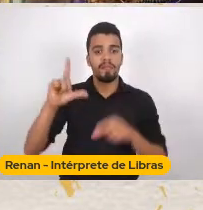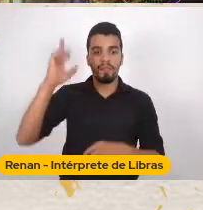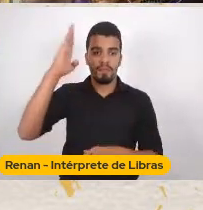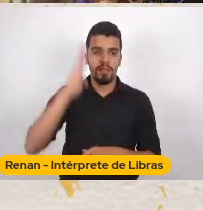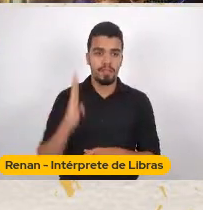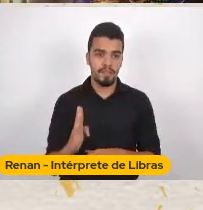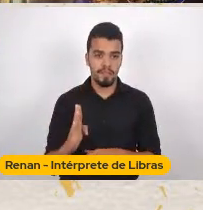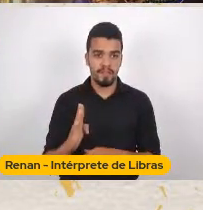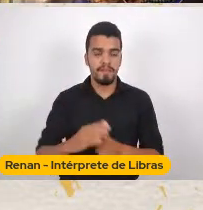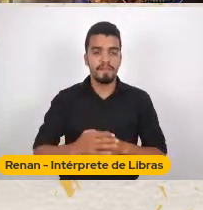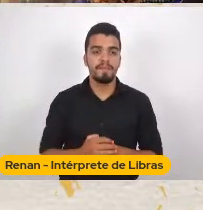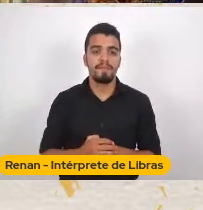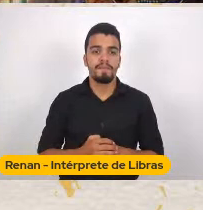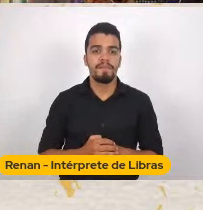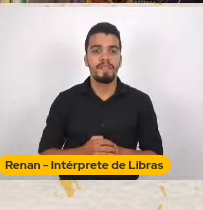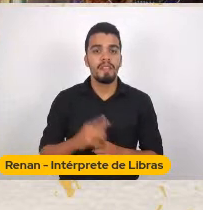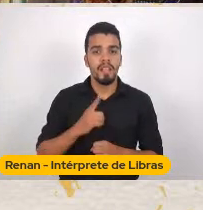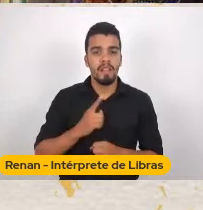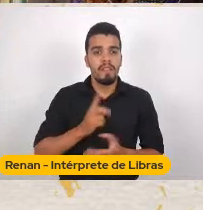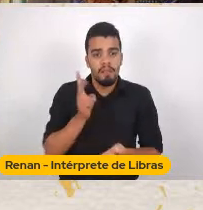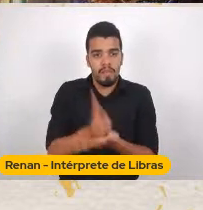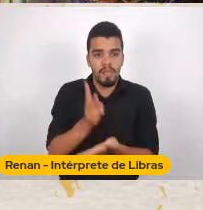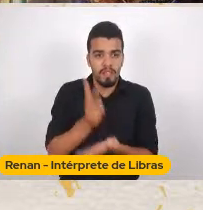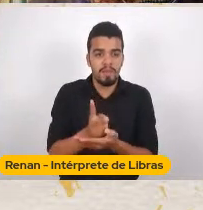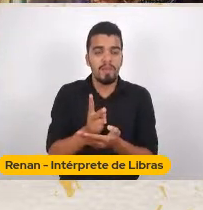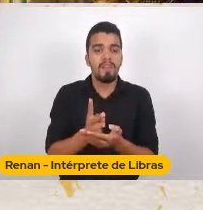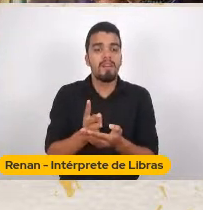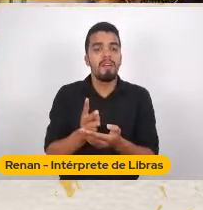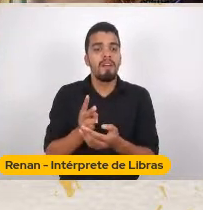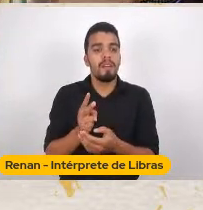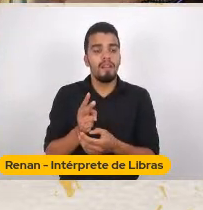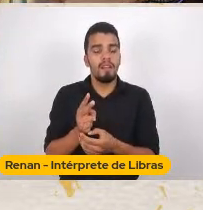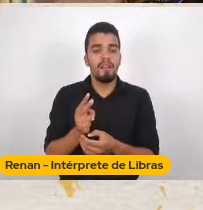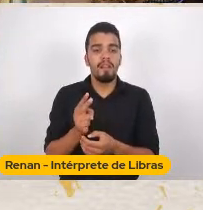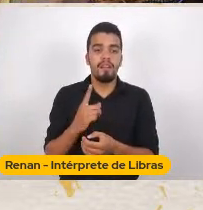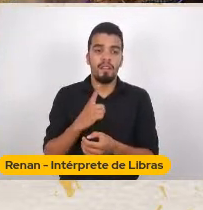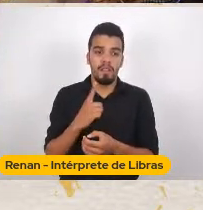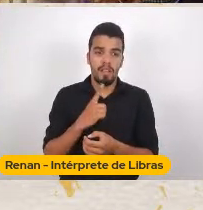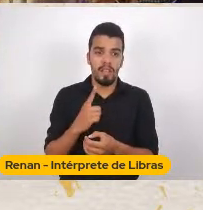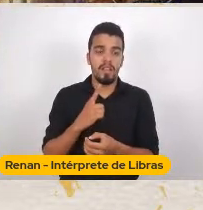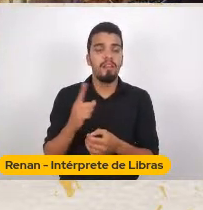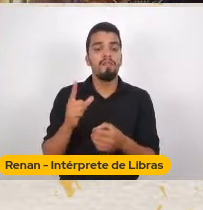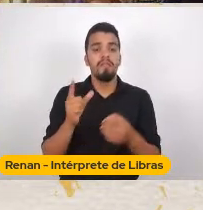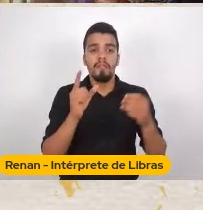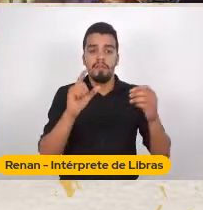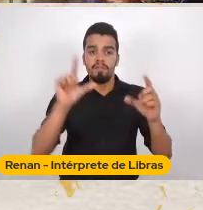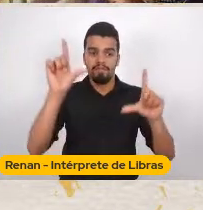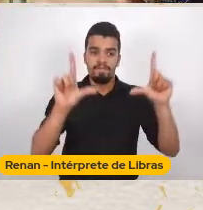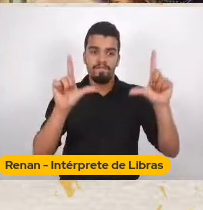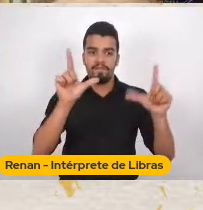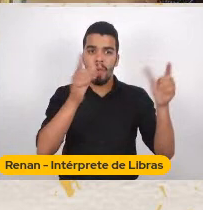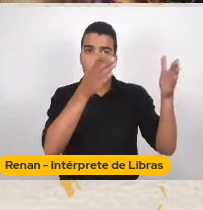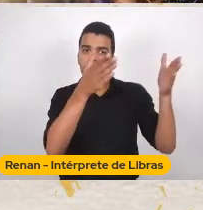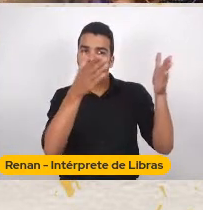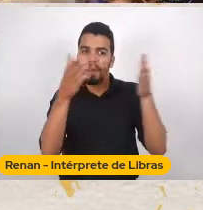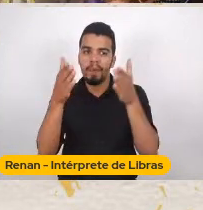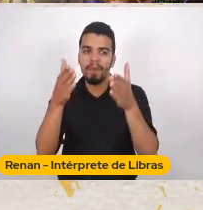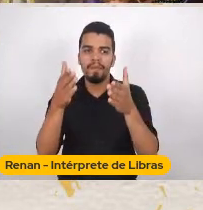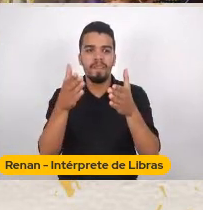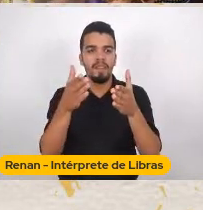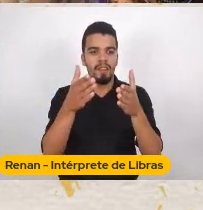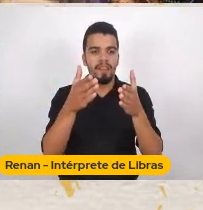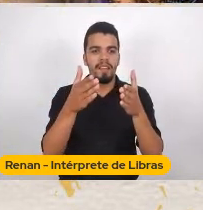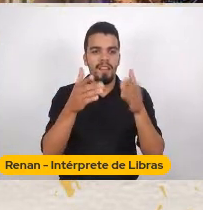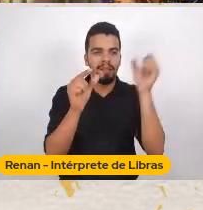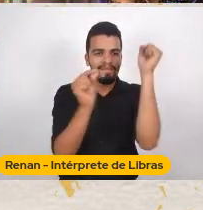Em episódios dublados O pica-pau Pica-pau Todo mundo Todos nós aqui Nos criamos Vendo